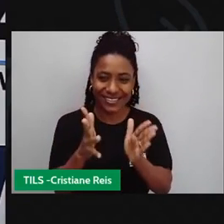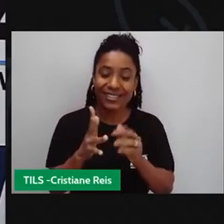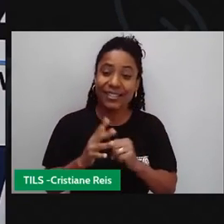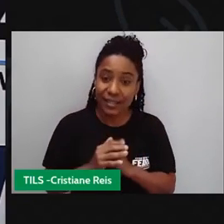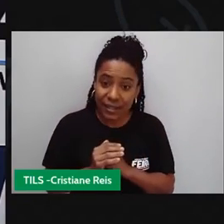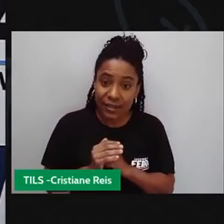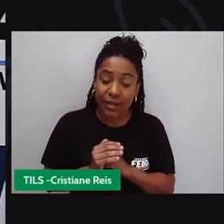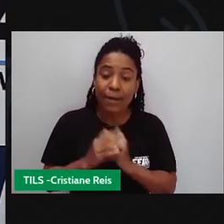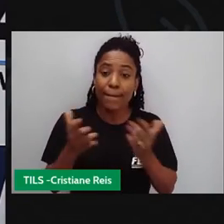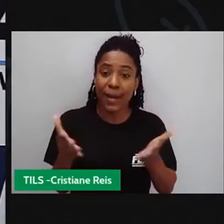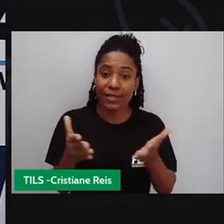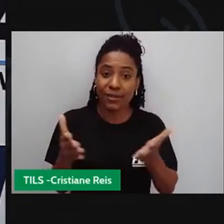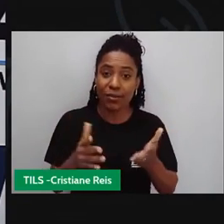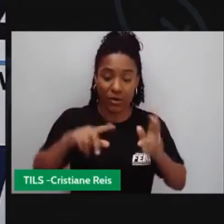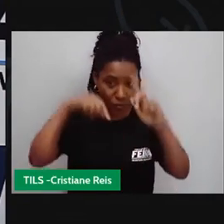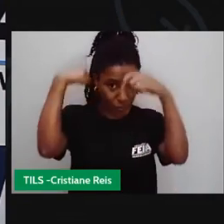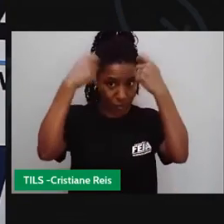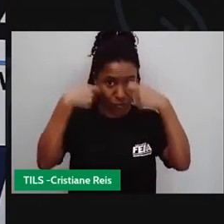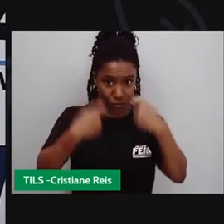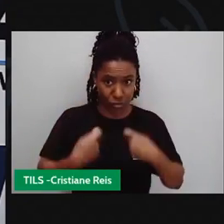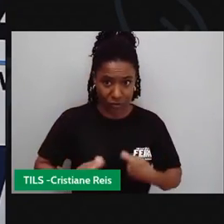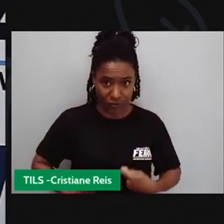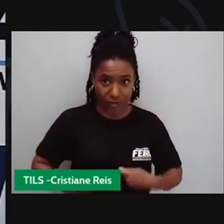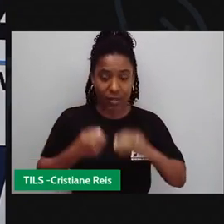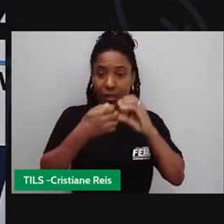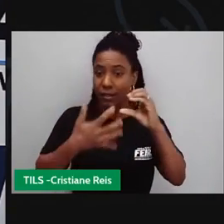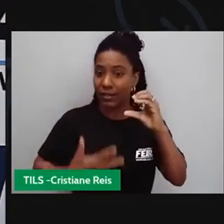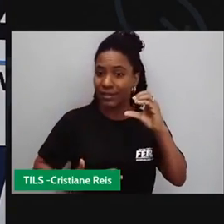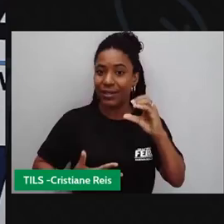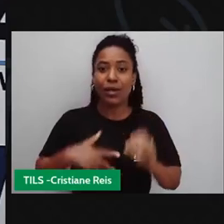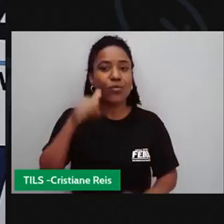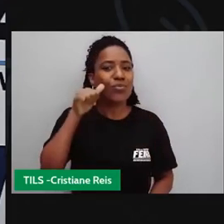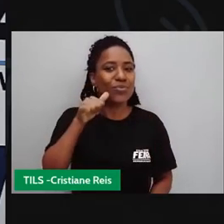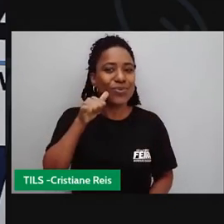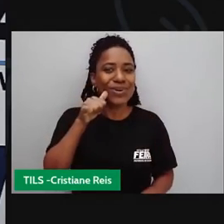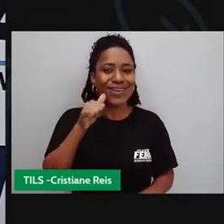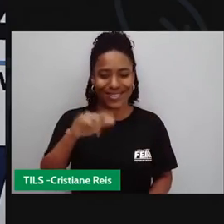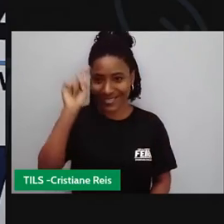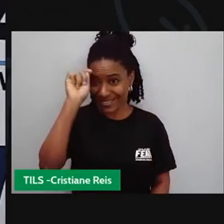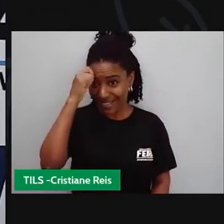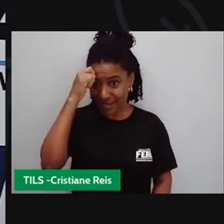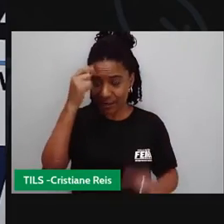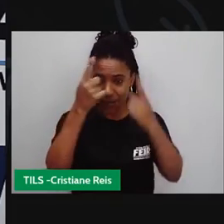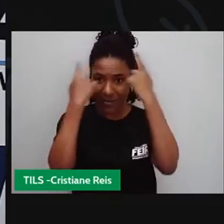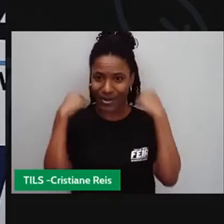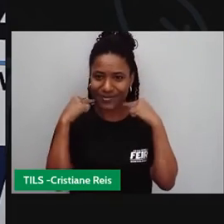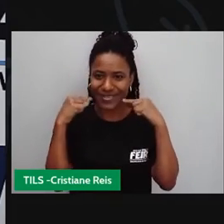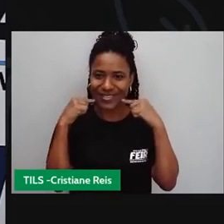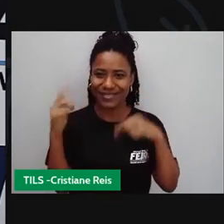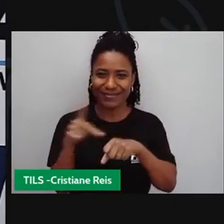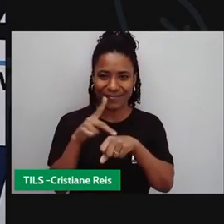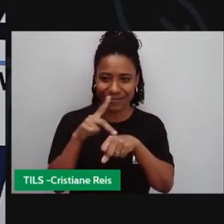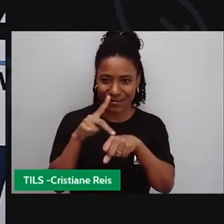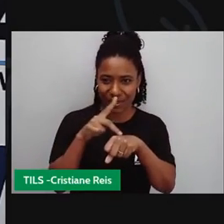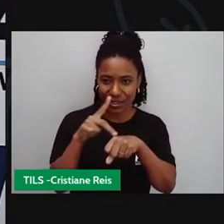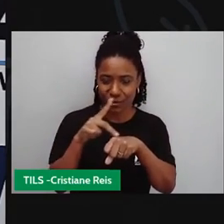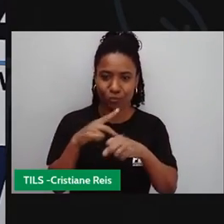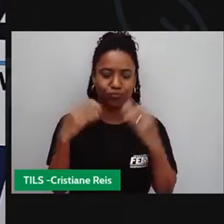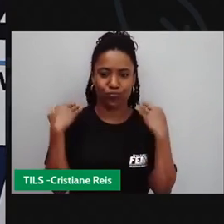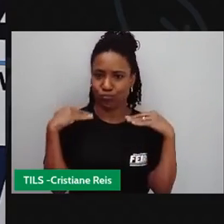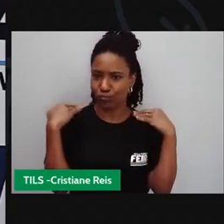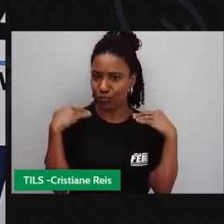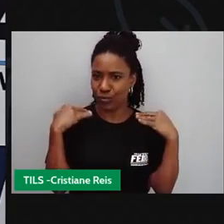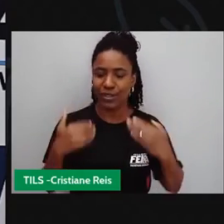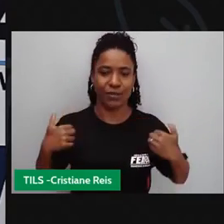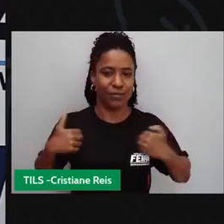eu vou começar a me autodescrever. Eu sou uma mulher negra, eu tenho cabelos negros na altura do ombro, tô trajando um gelenco